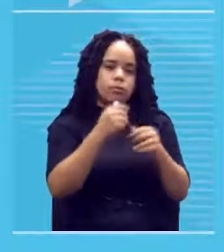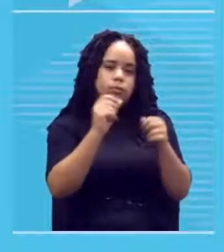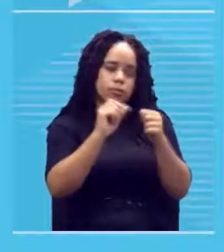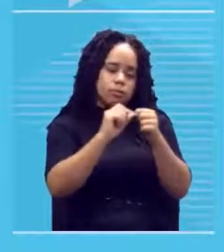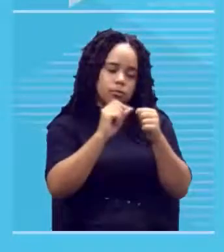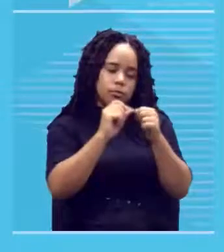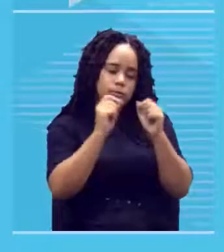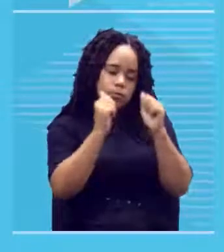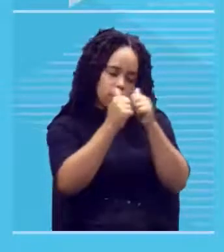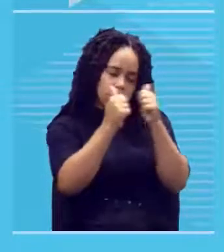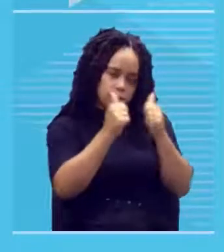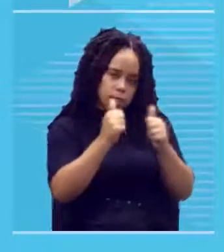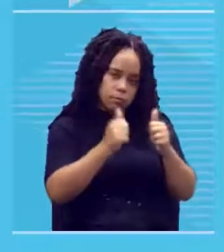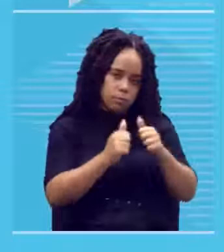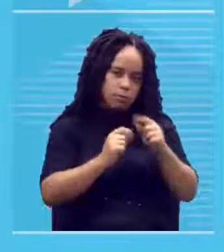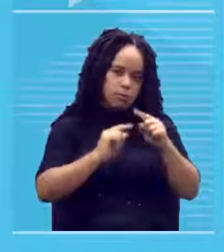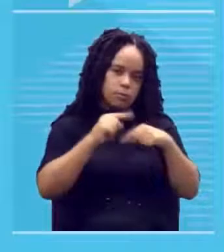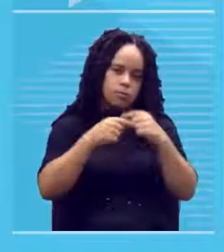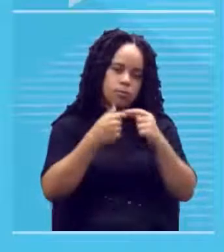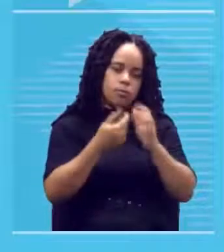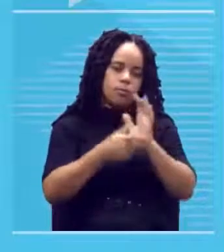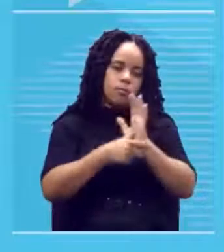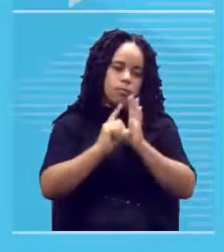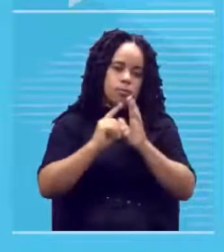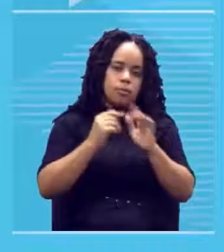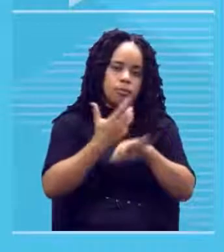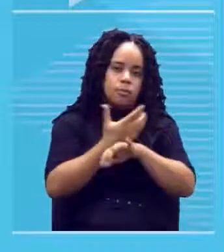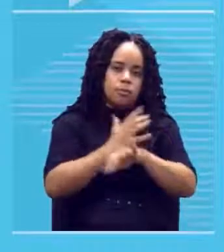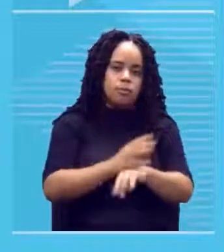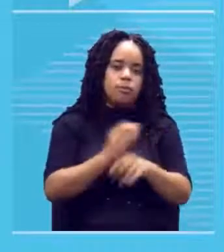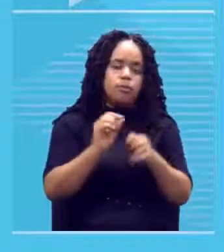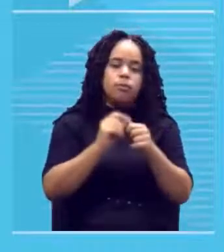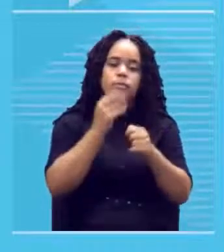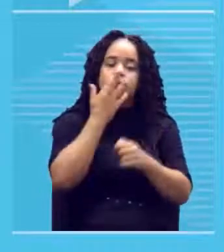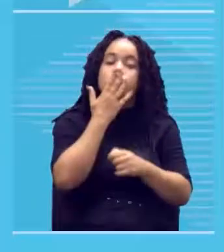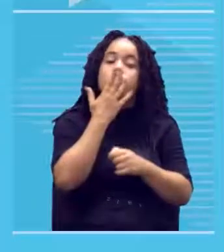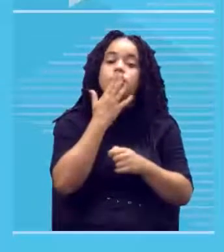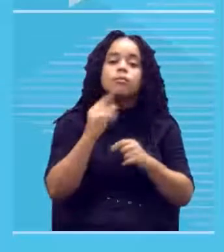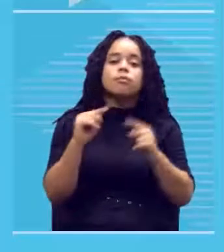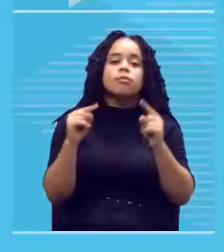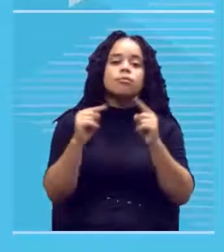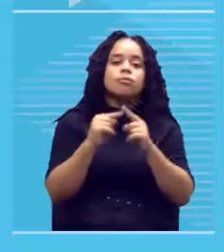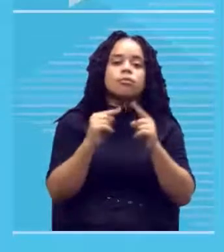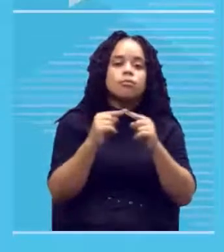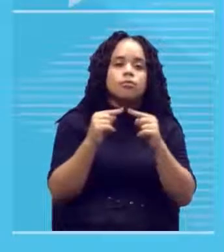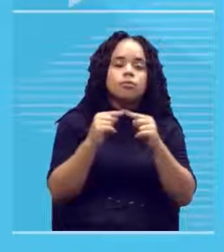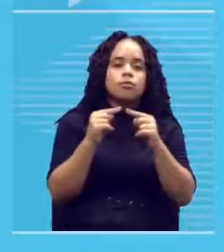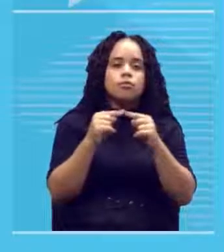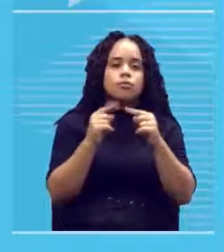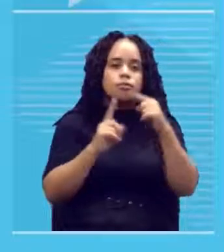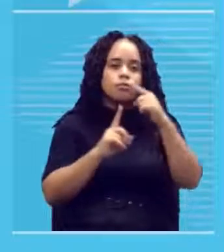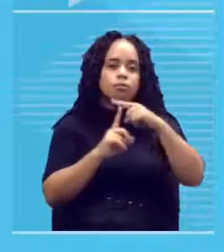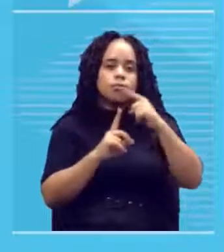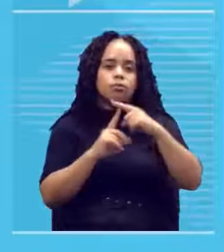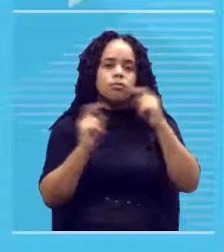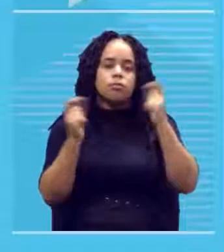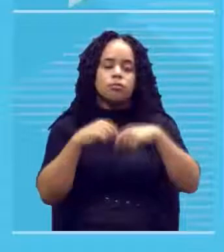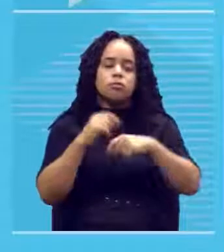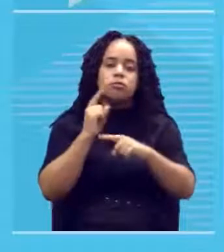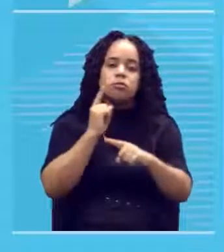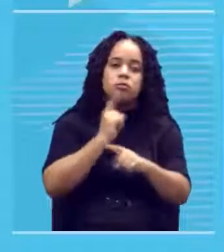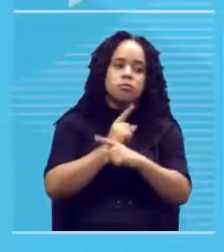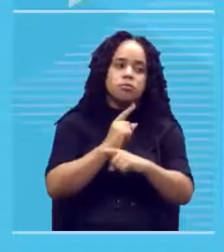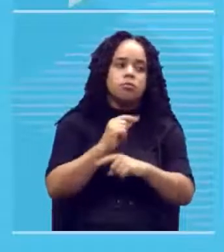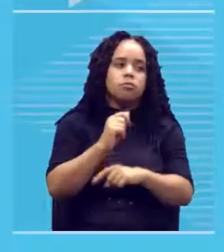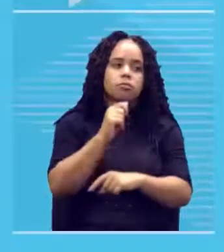de secar completamente ele fazia a pintura esse tipo de painel a gente pode encontrar aqui em Teresina ainda do